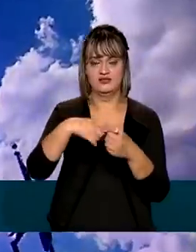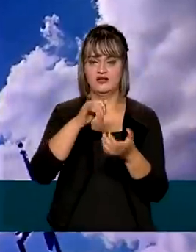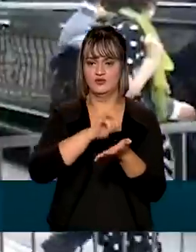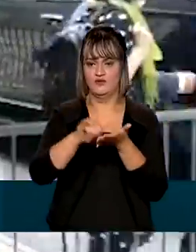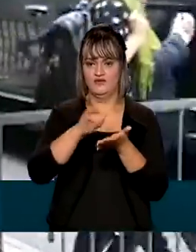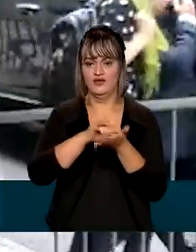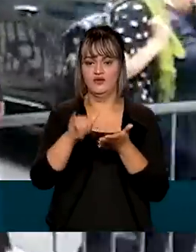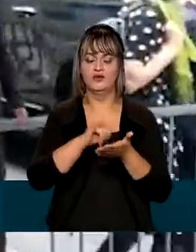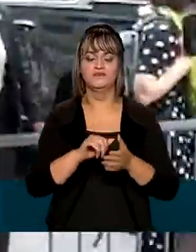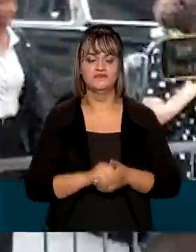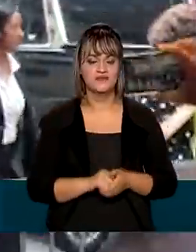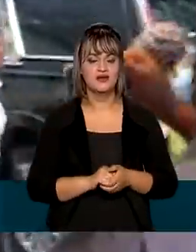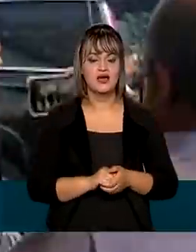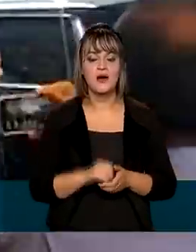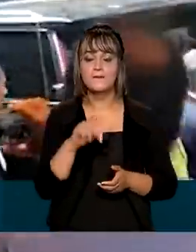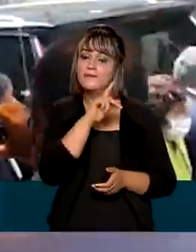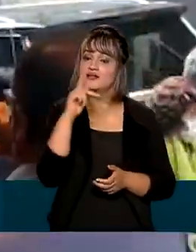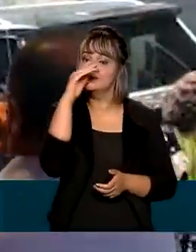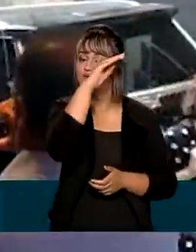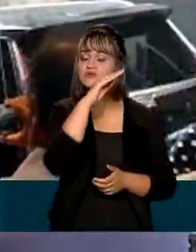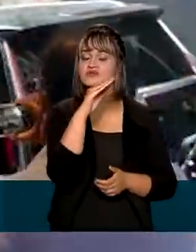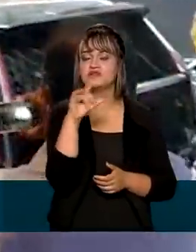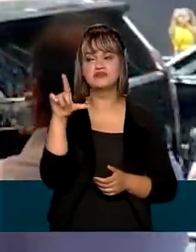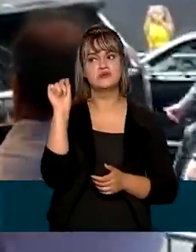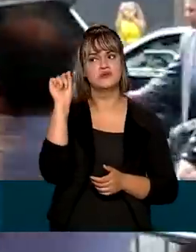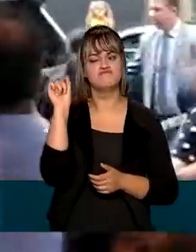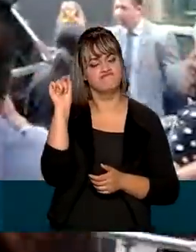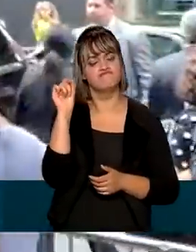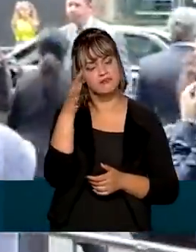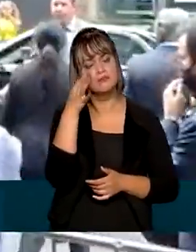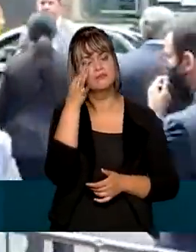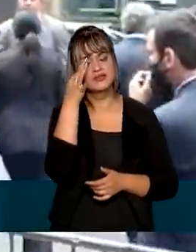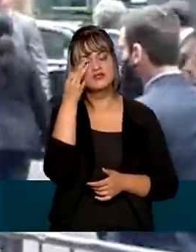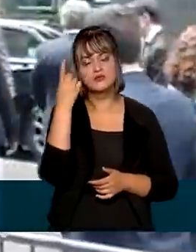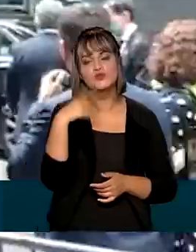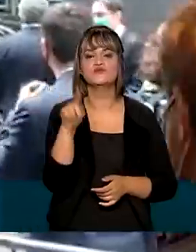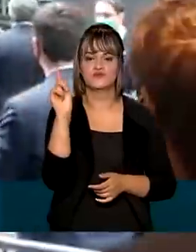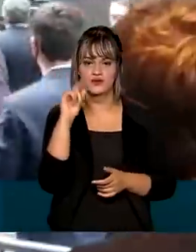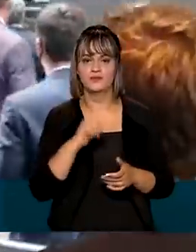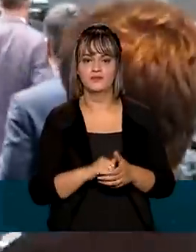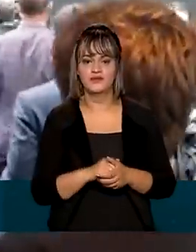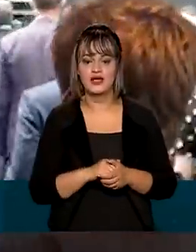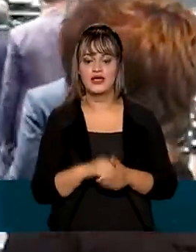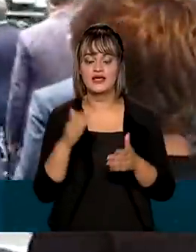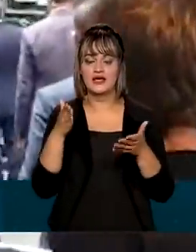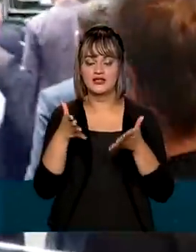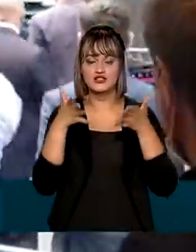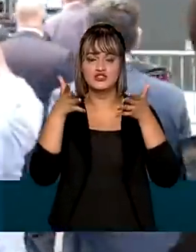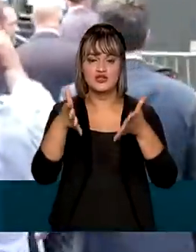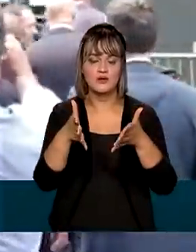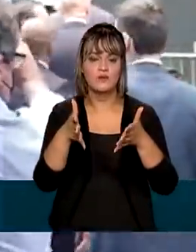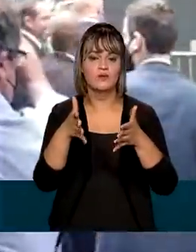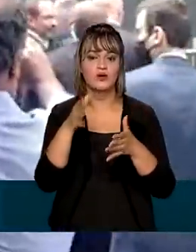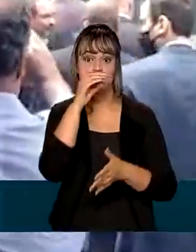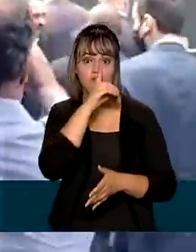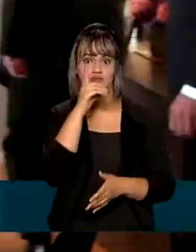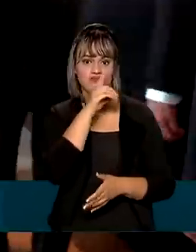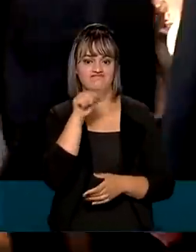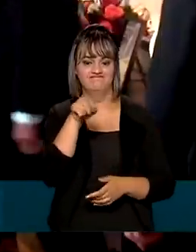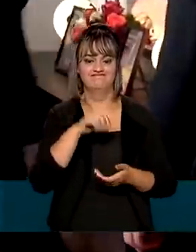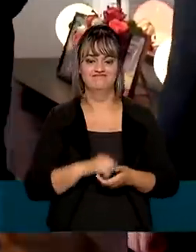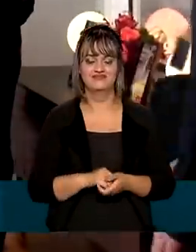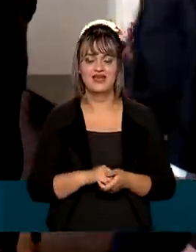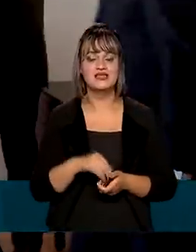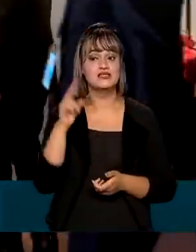gravadas. O presidente Bolsonaro optou por fazer o discurso presencialmente e chegou à cidade no último domingo.